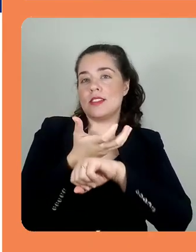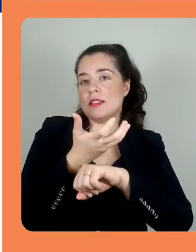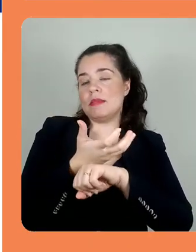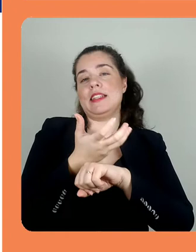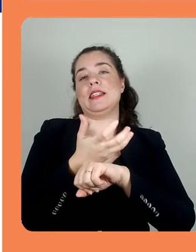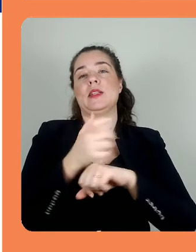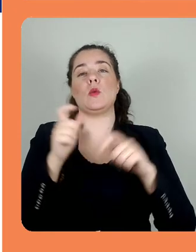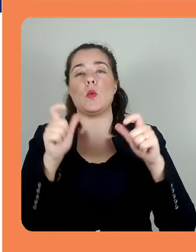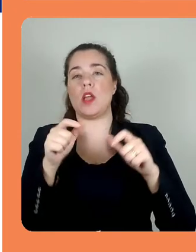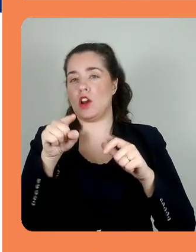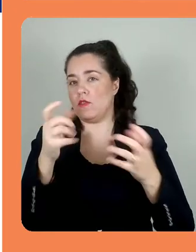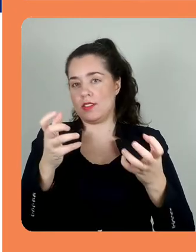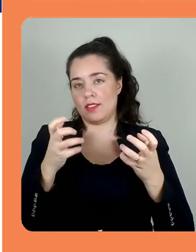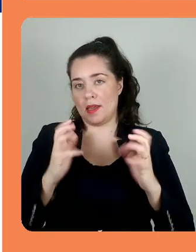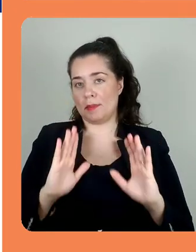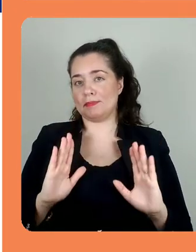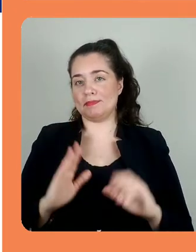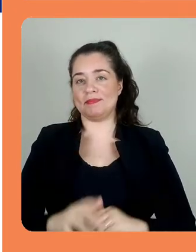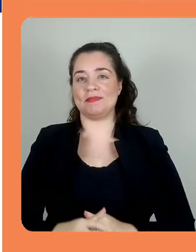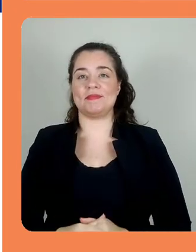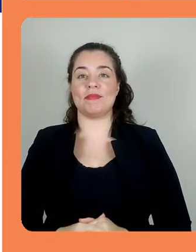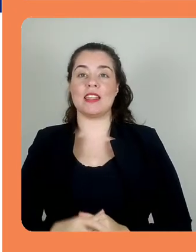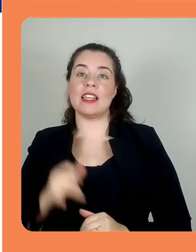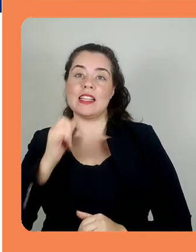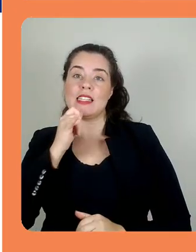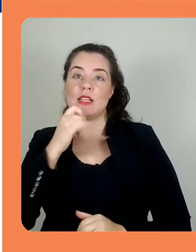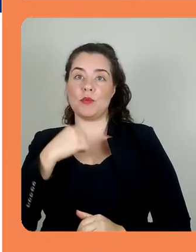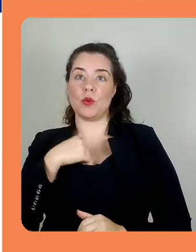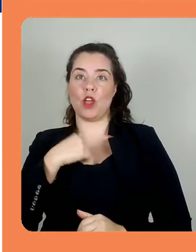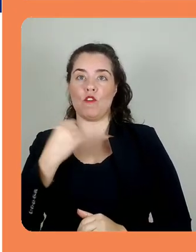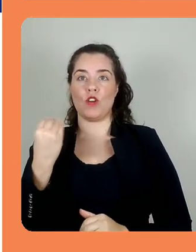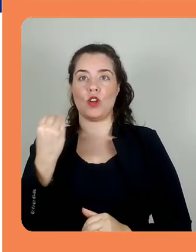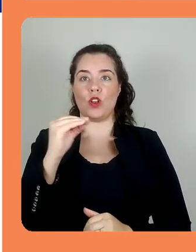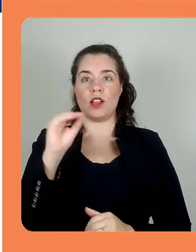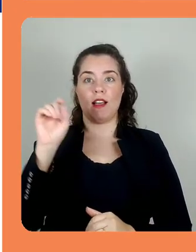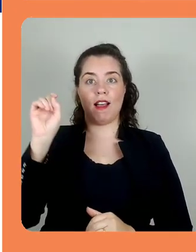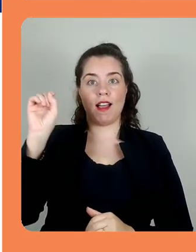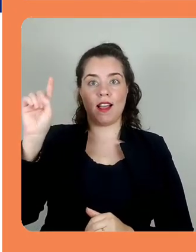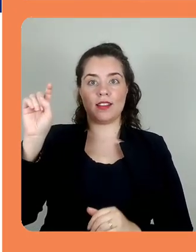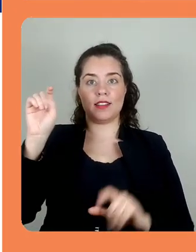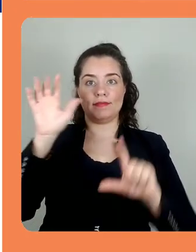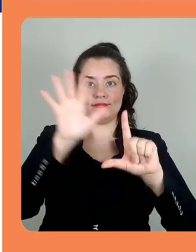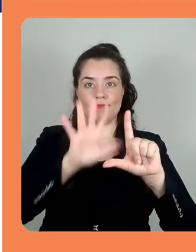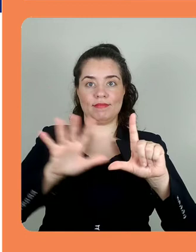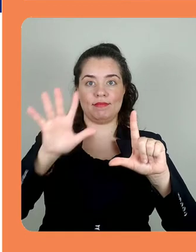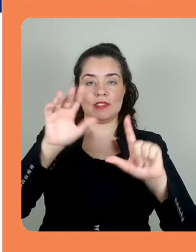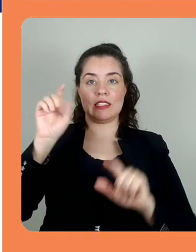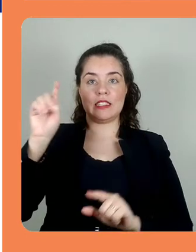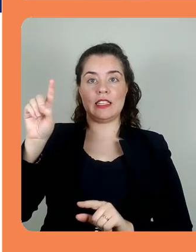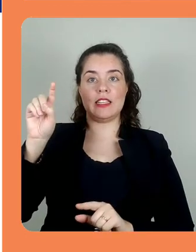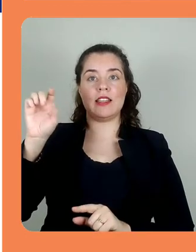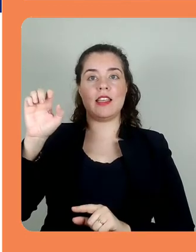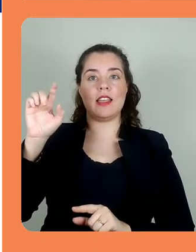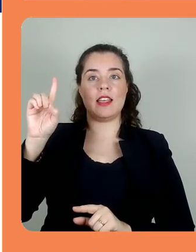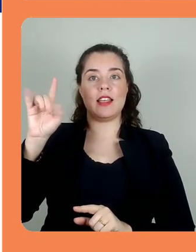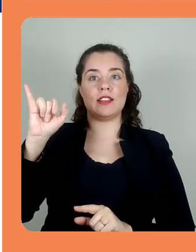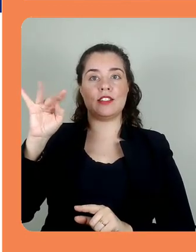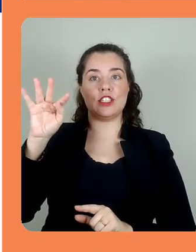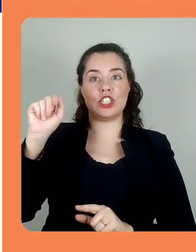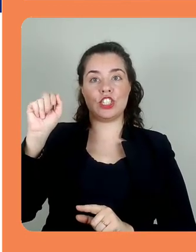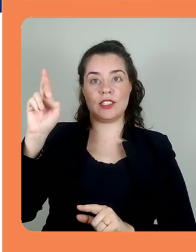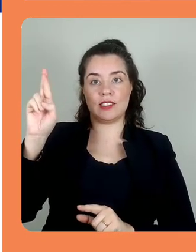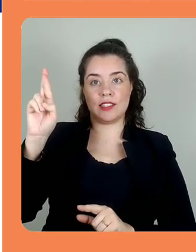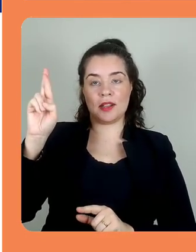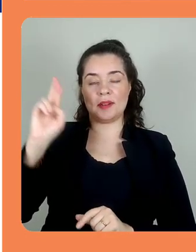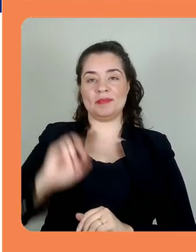no tópico que você gostaria, ou na página que você gostaria. Eu vou colocar aqui. Então, para colocar aqui, eu preciso clicar em